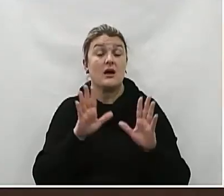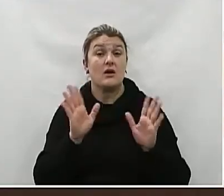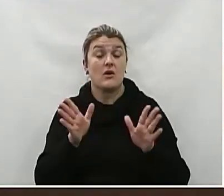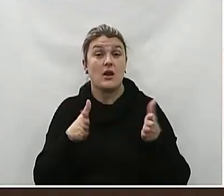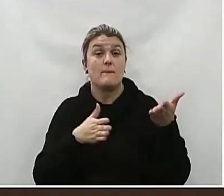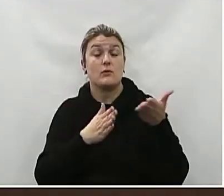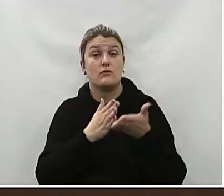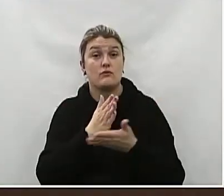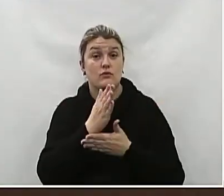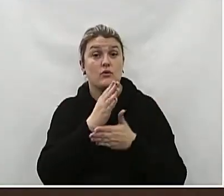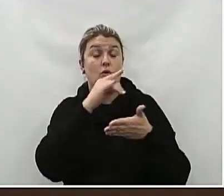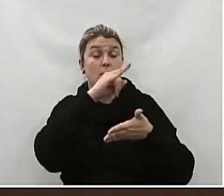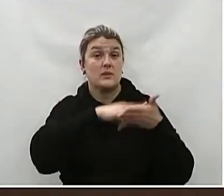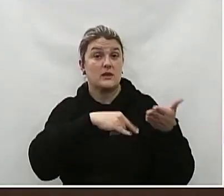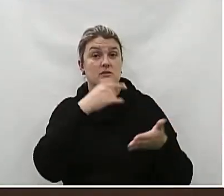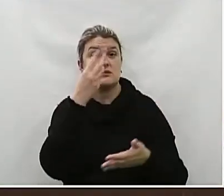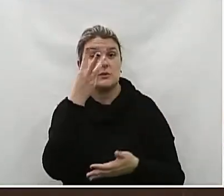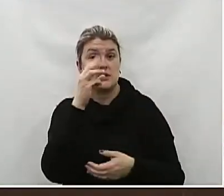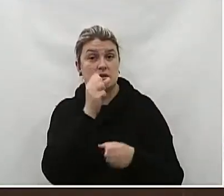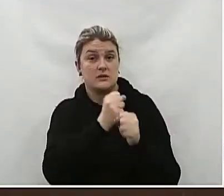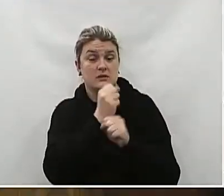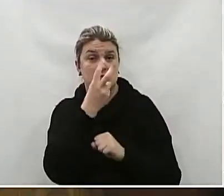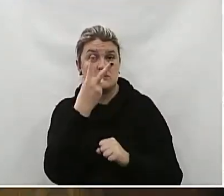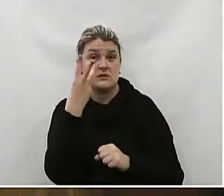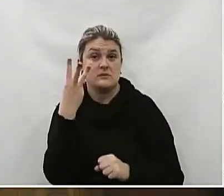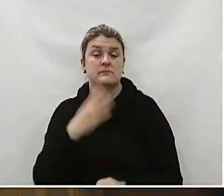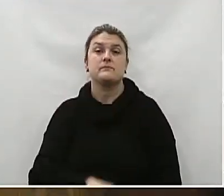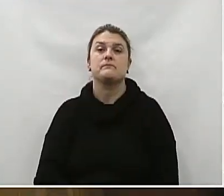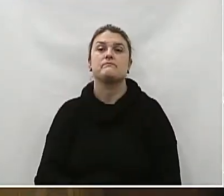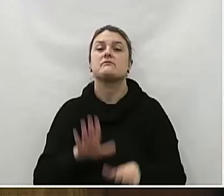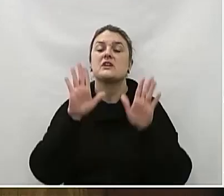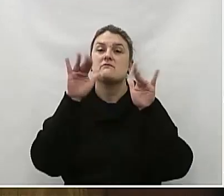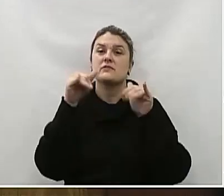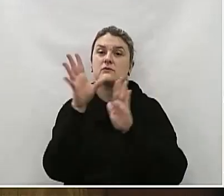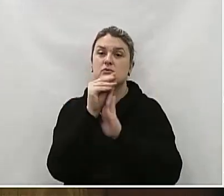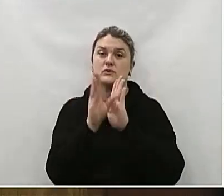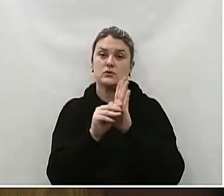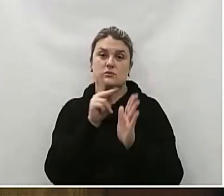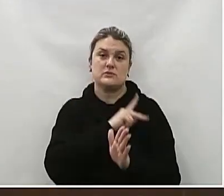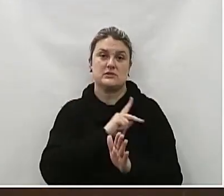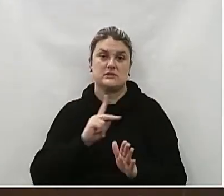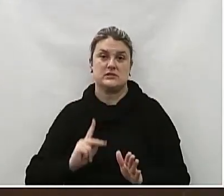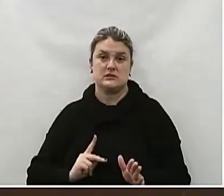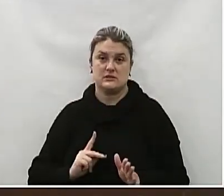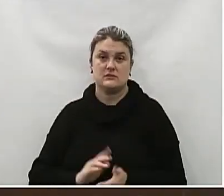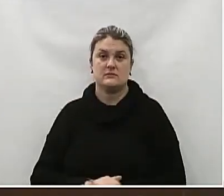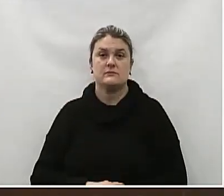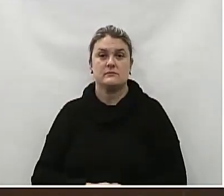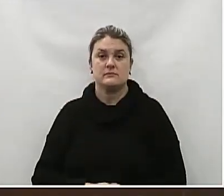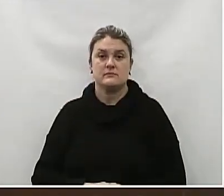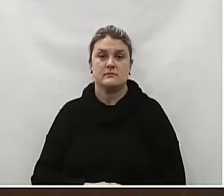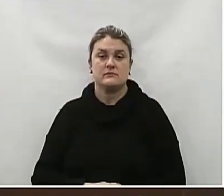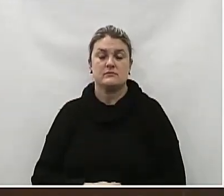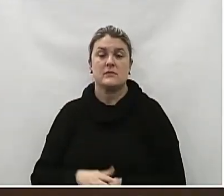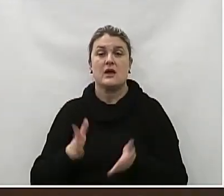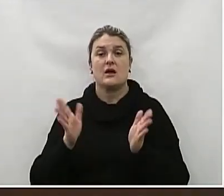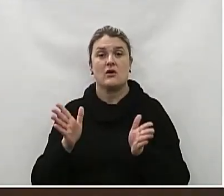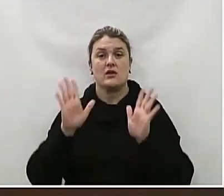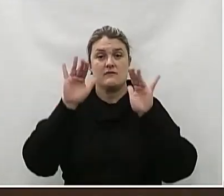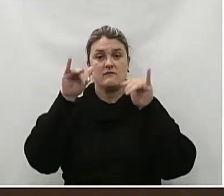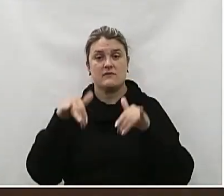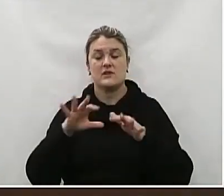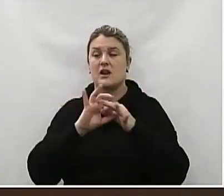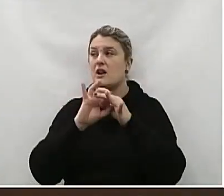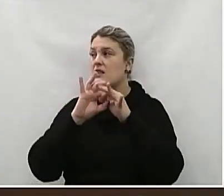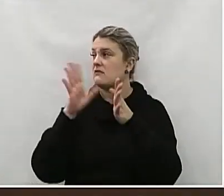A moção De número 40 De 2023 Com o ordem Com o fim da ordem do